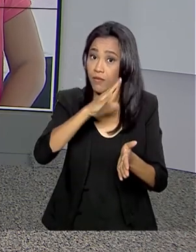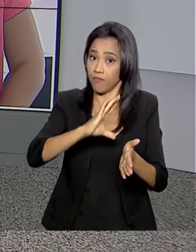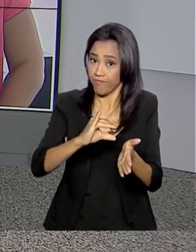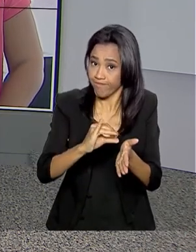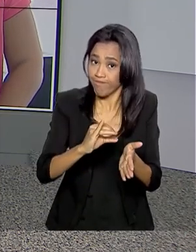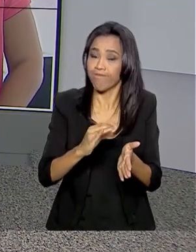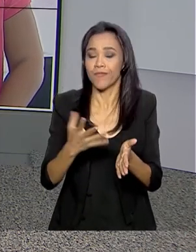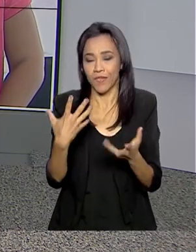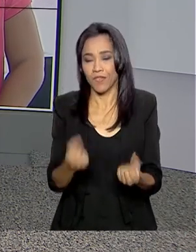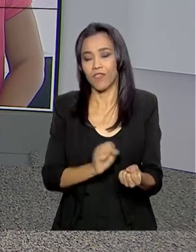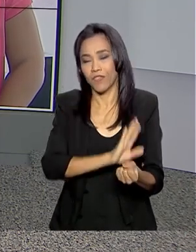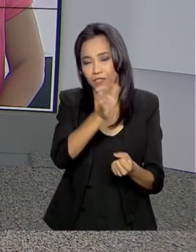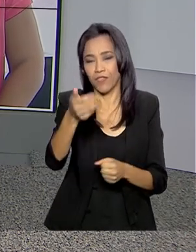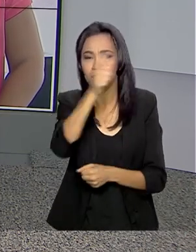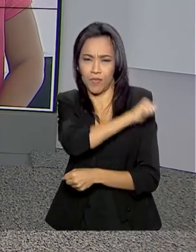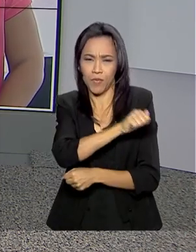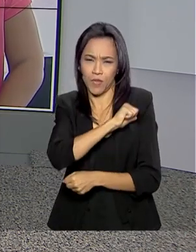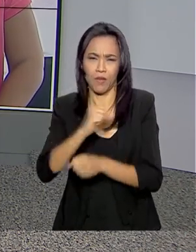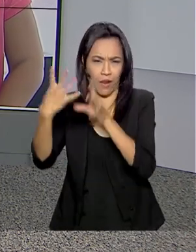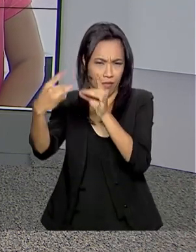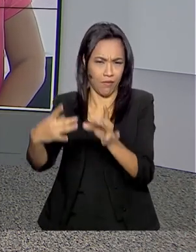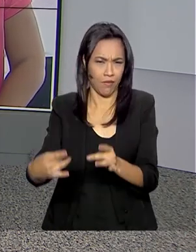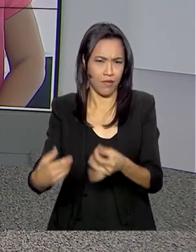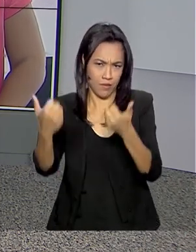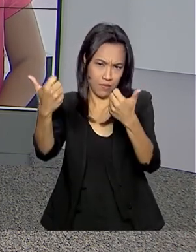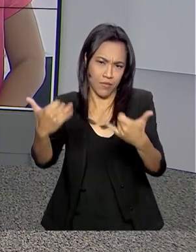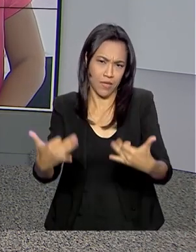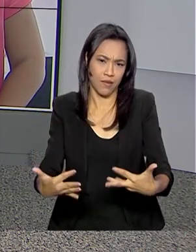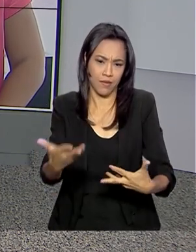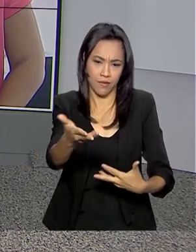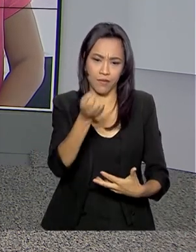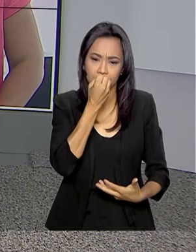Rio de Janeiro. Priscila Terezo traz os detalhes para a gente. Bom dia, Priscila.